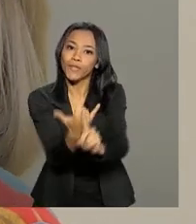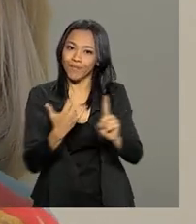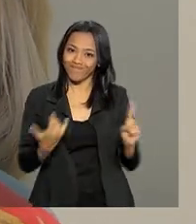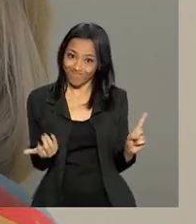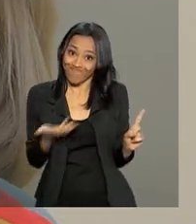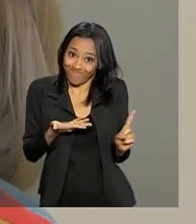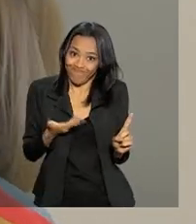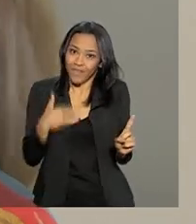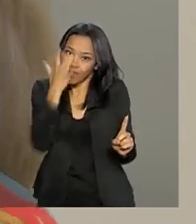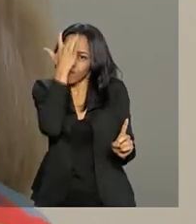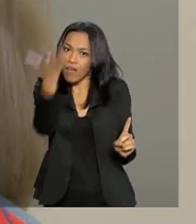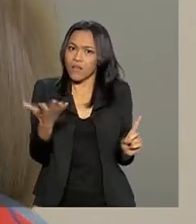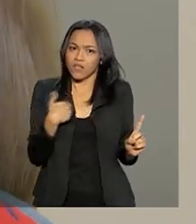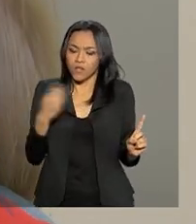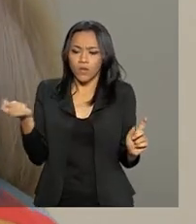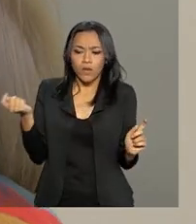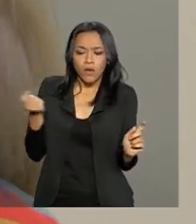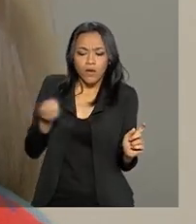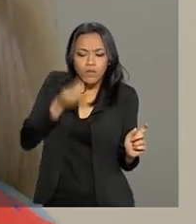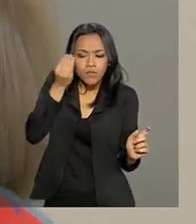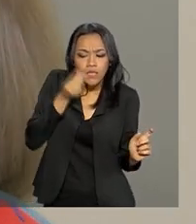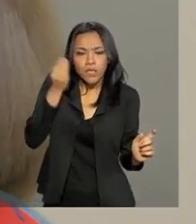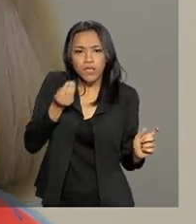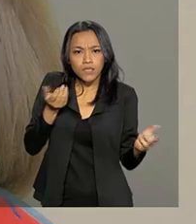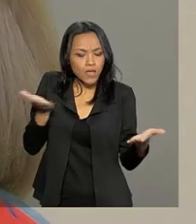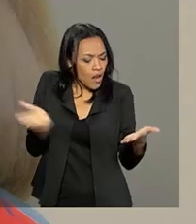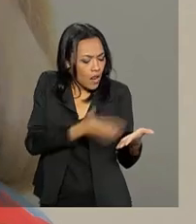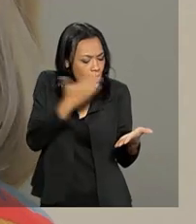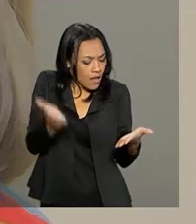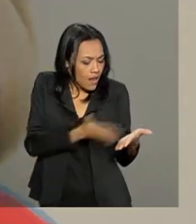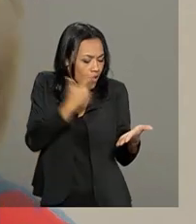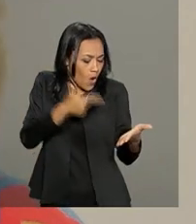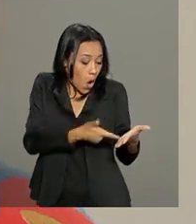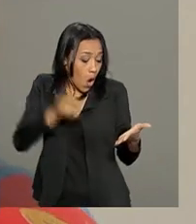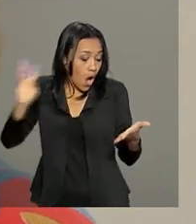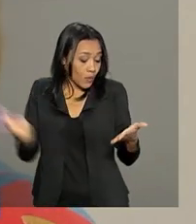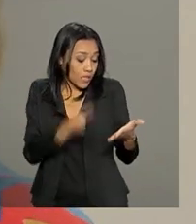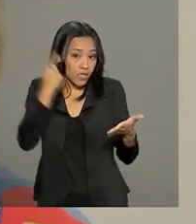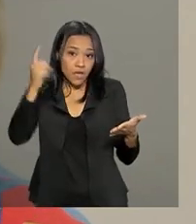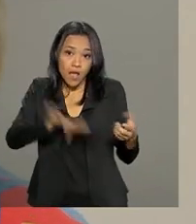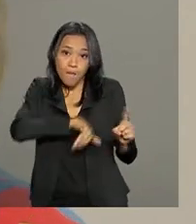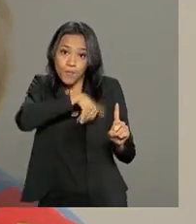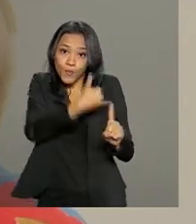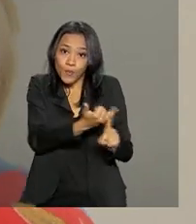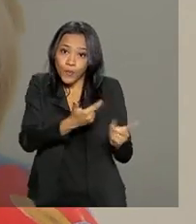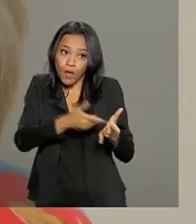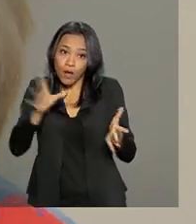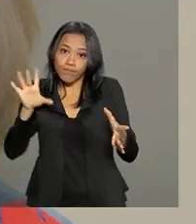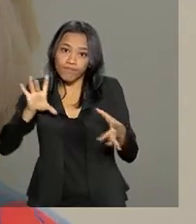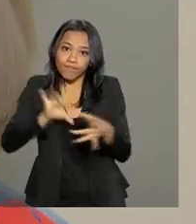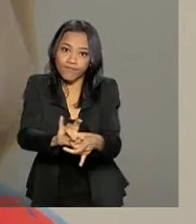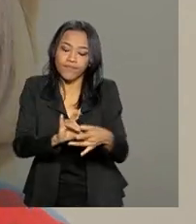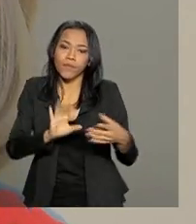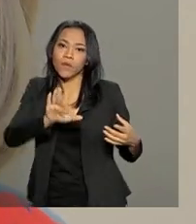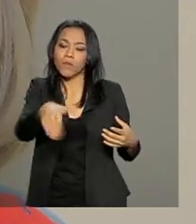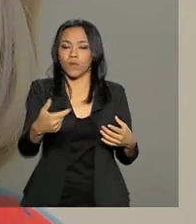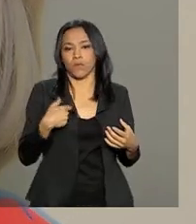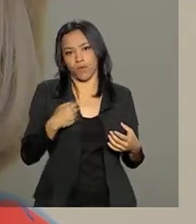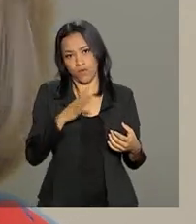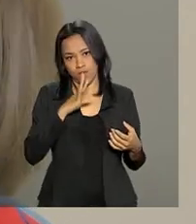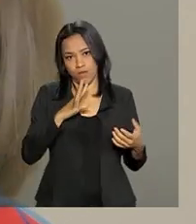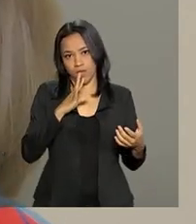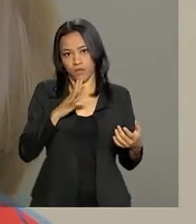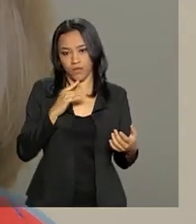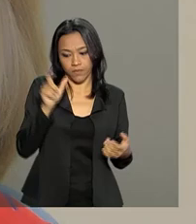gente tem essa facilidade de trazer realidades em personagens que se tornam reais para as crianças. Então, quando a gente conhece o